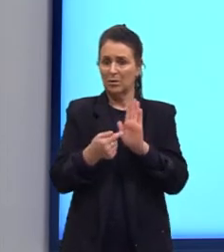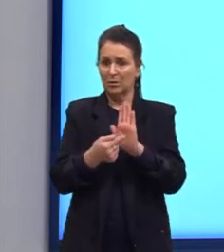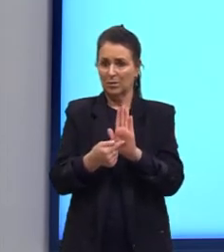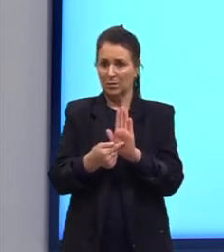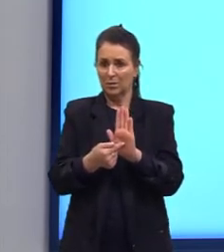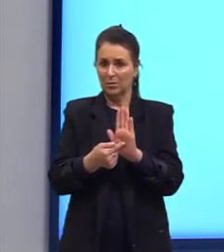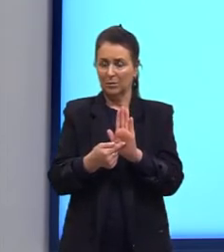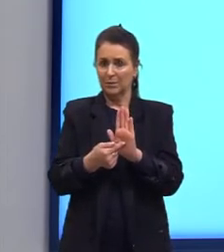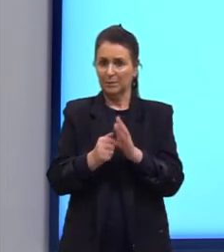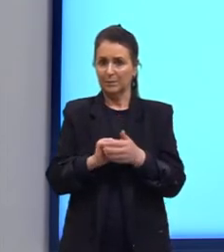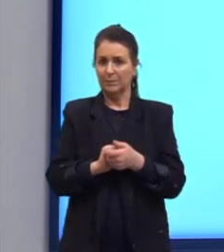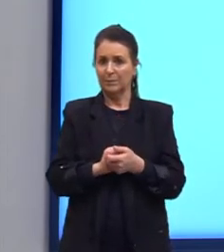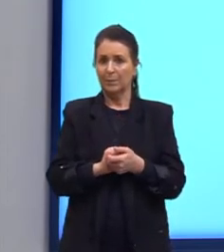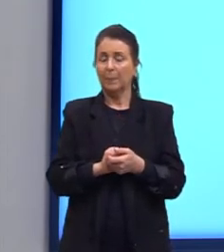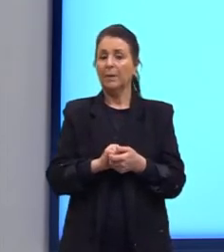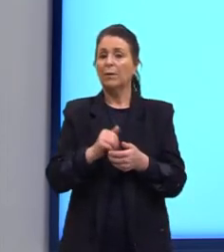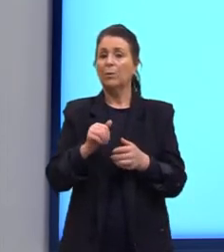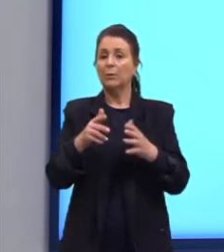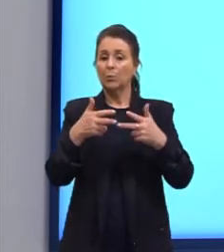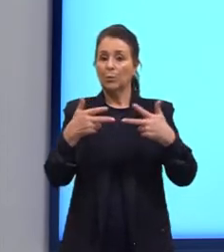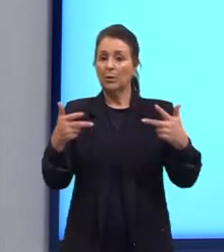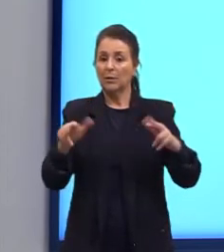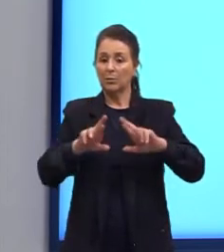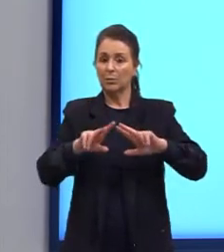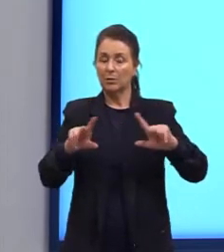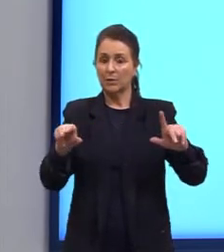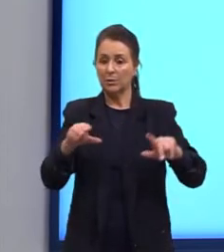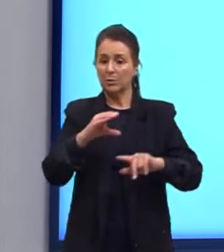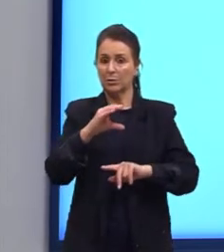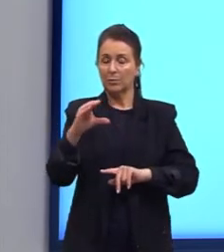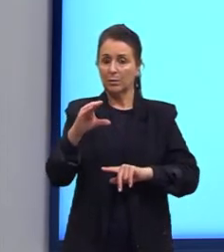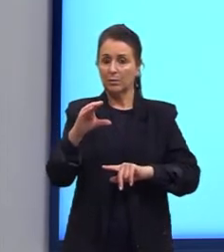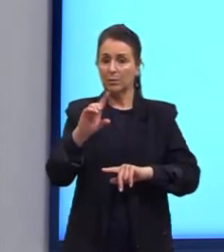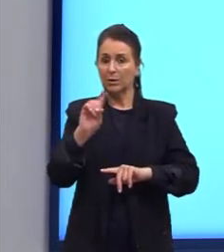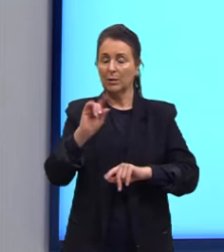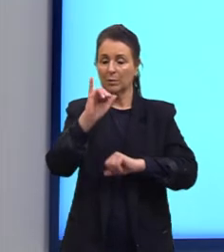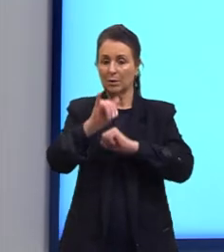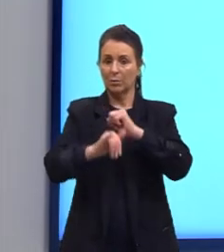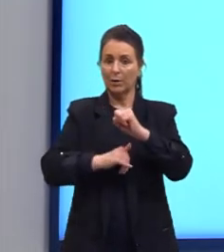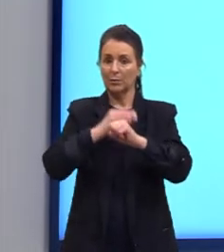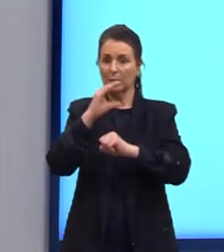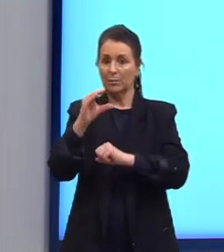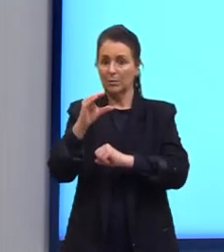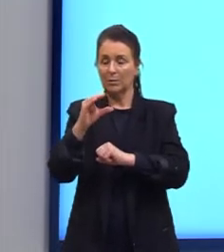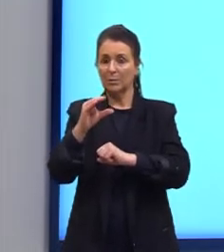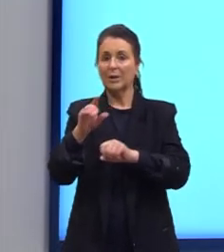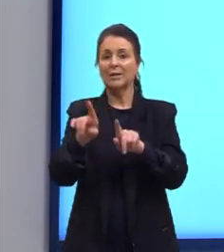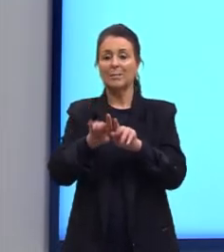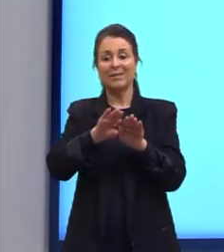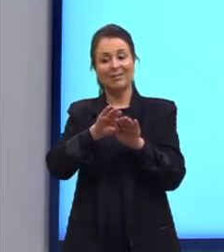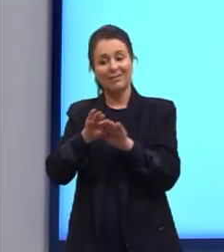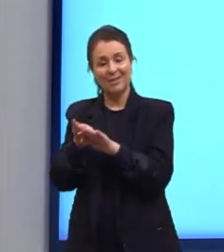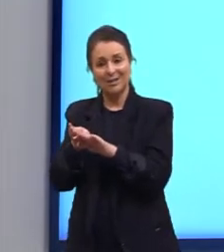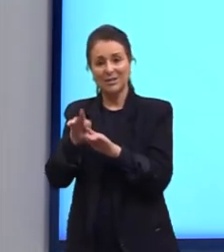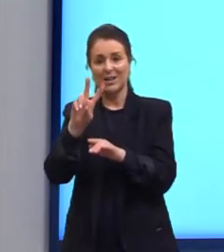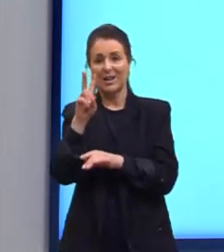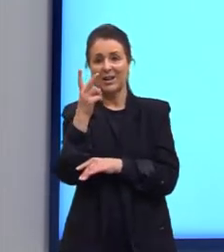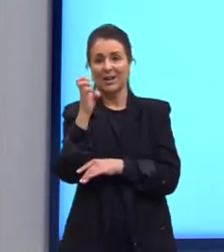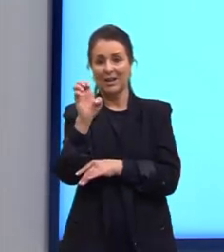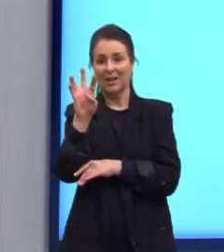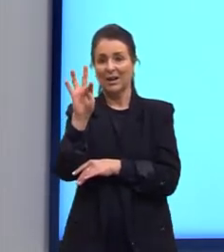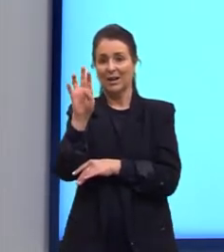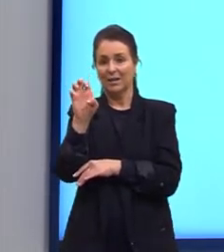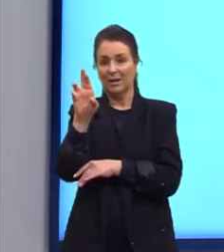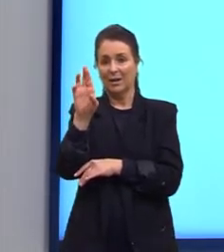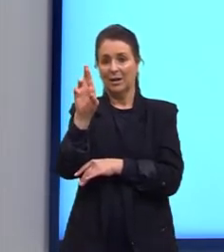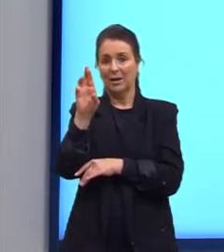compensação. Quando o elemento diferente do carbono, ele deixa de estar entre os átomos de carbono, ele deixa de ser heteroátomo. Lembrando, se ele sair aqui